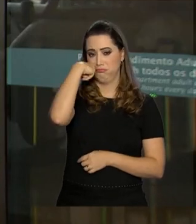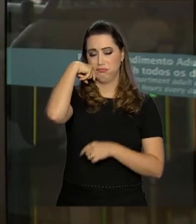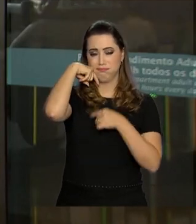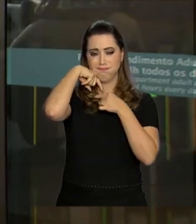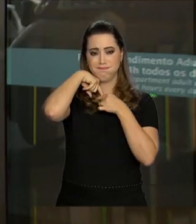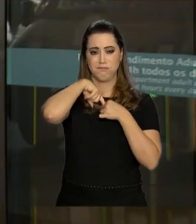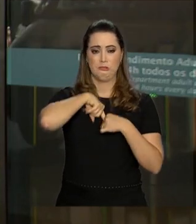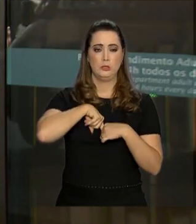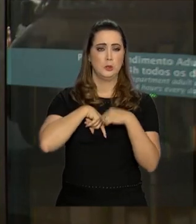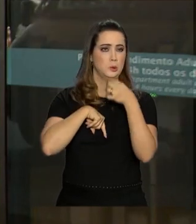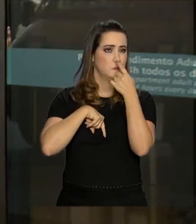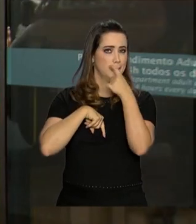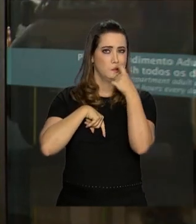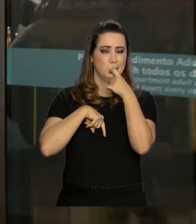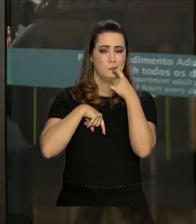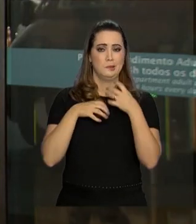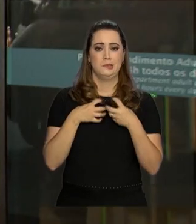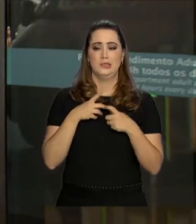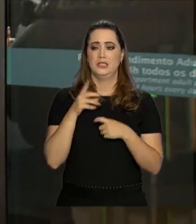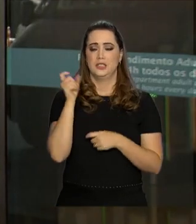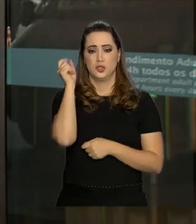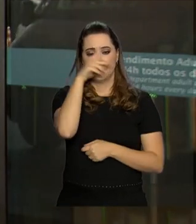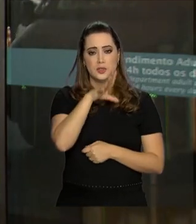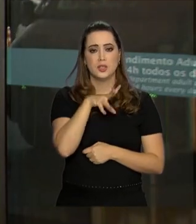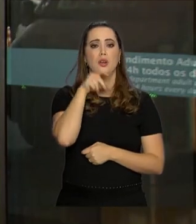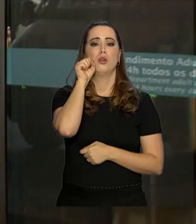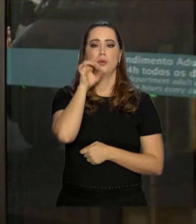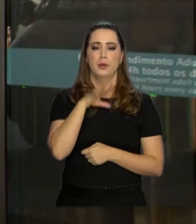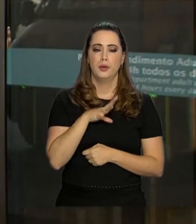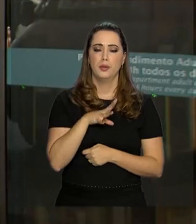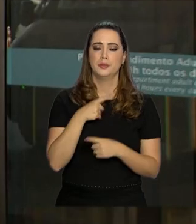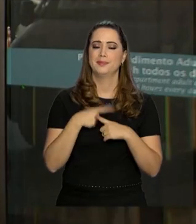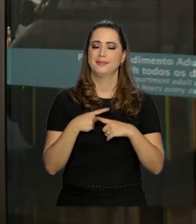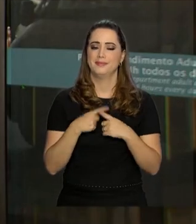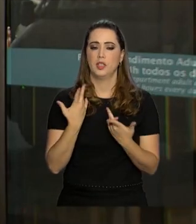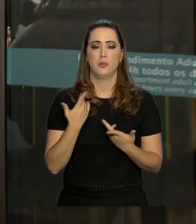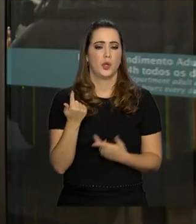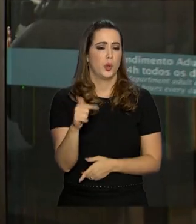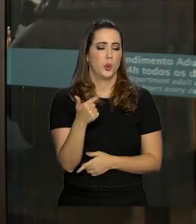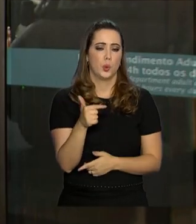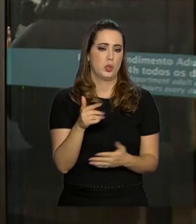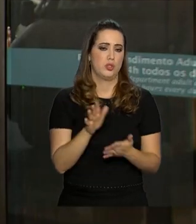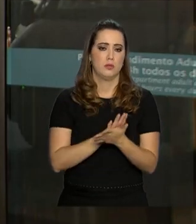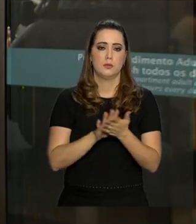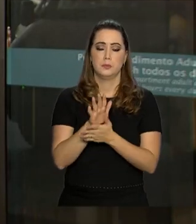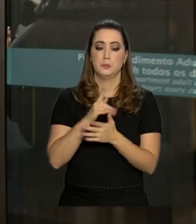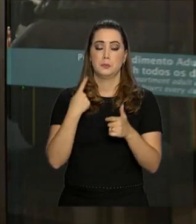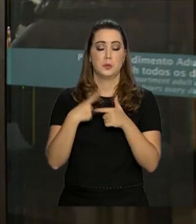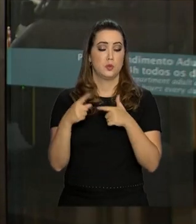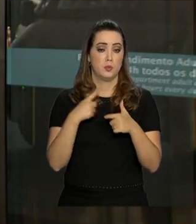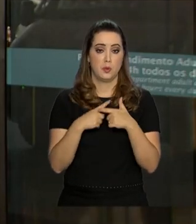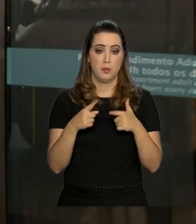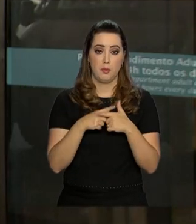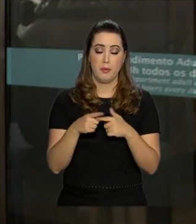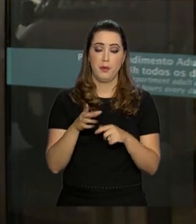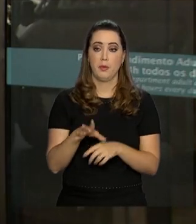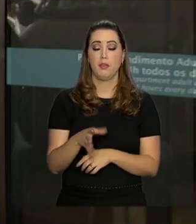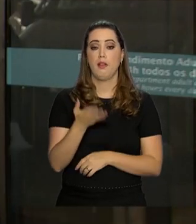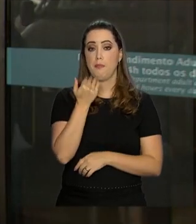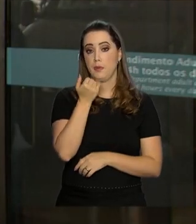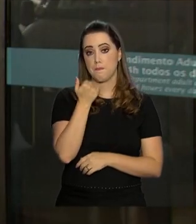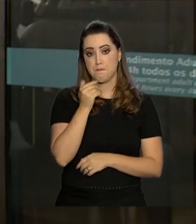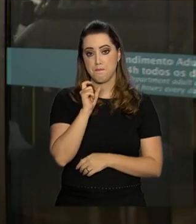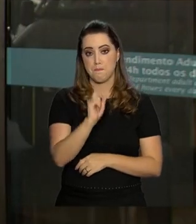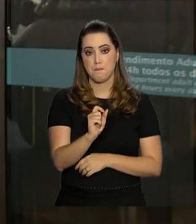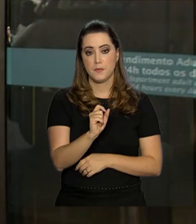incomodava, dificultava a respiração e justamente porque não havia nenhum tipo de problema Quando ele ingeria